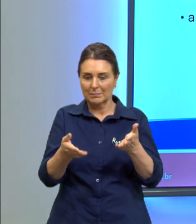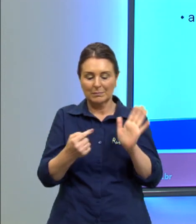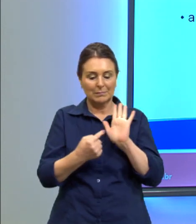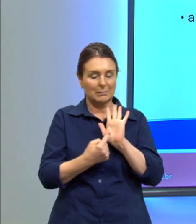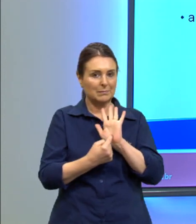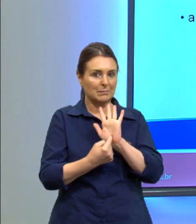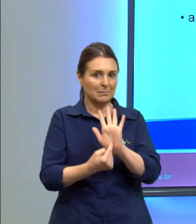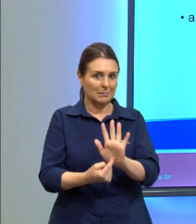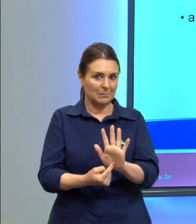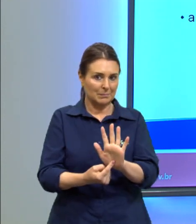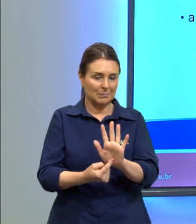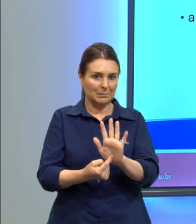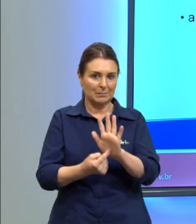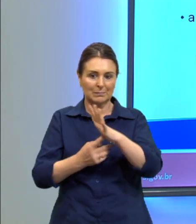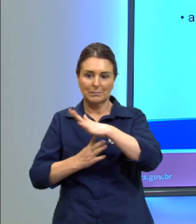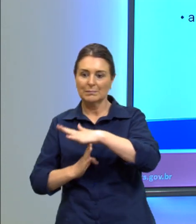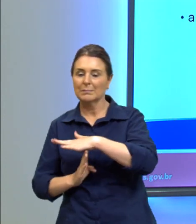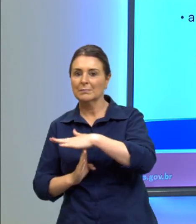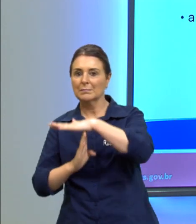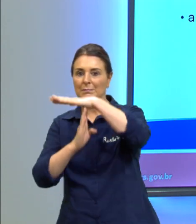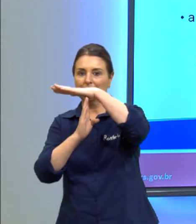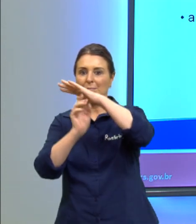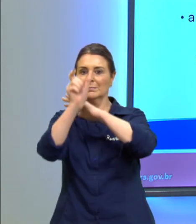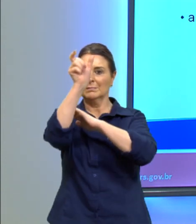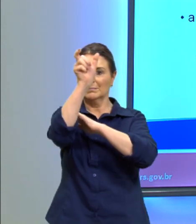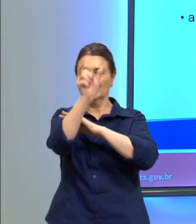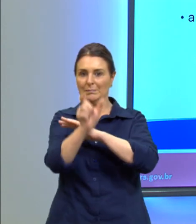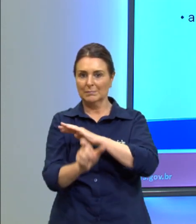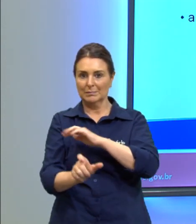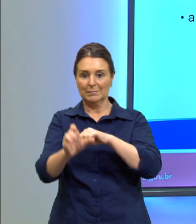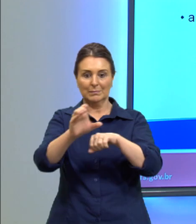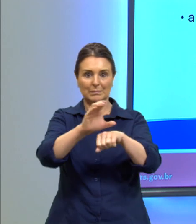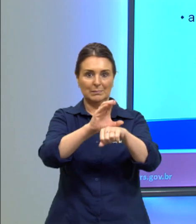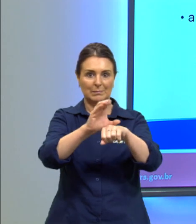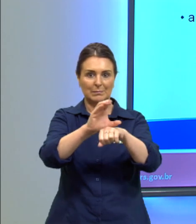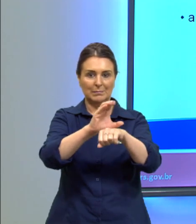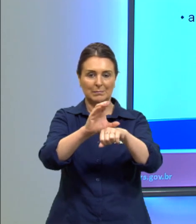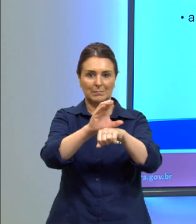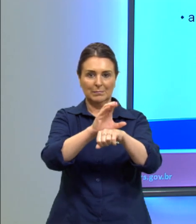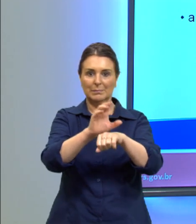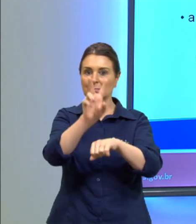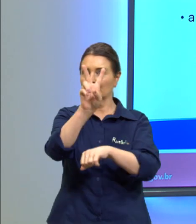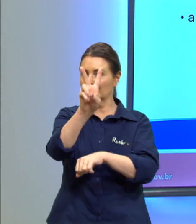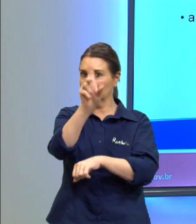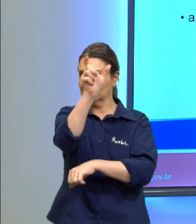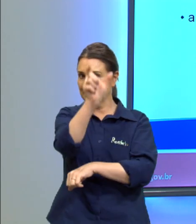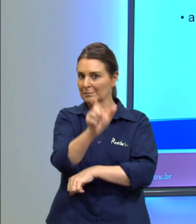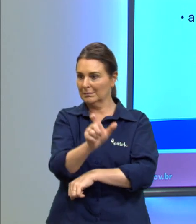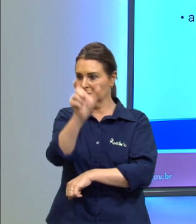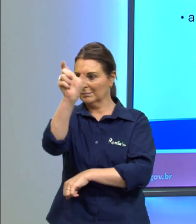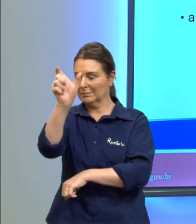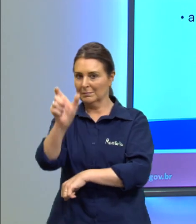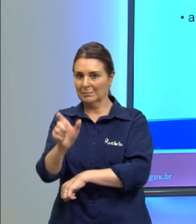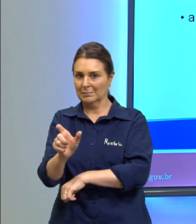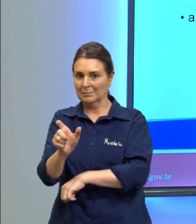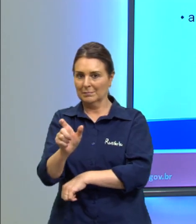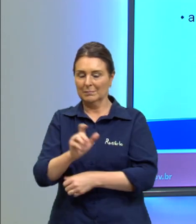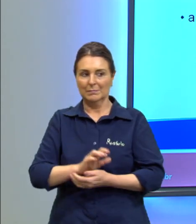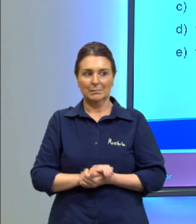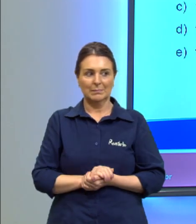indicada pelo nível superior dos filetes cinza nas duas colunas certo?